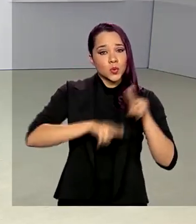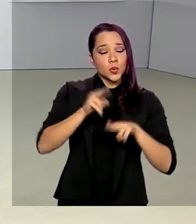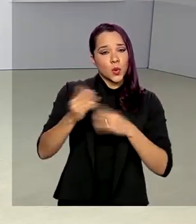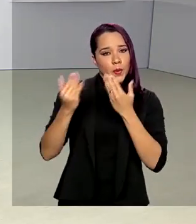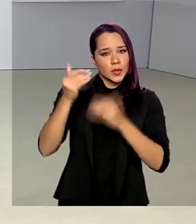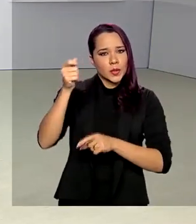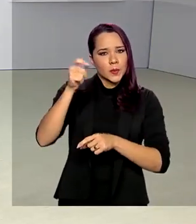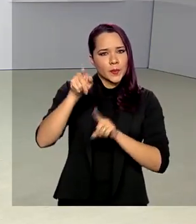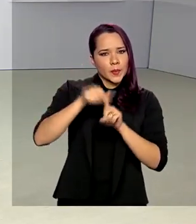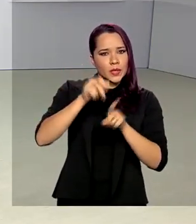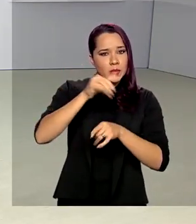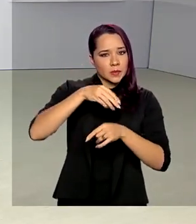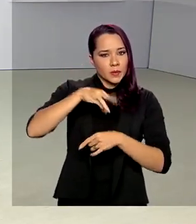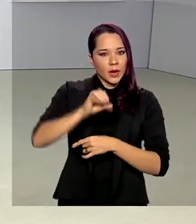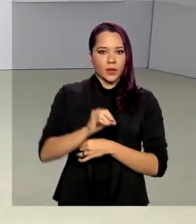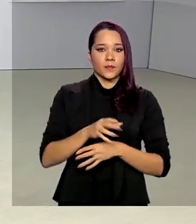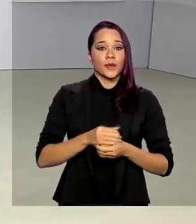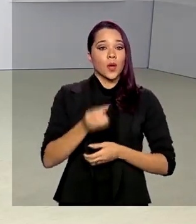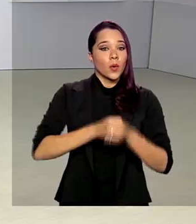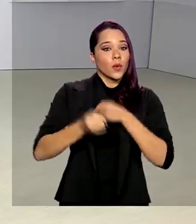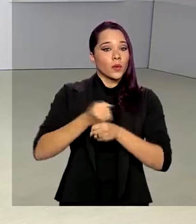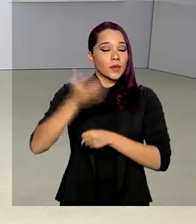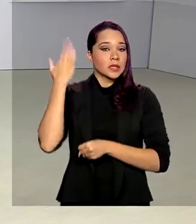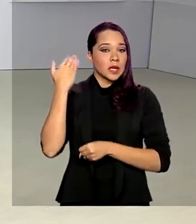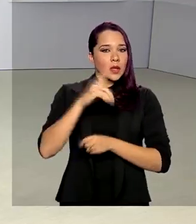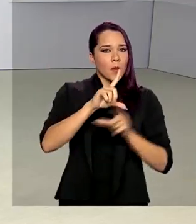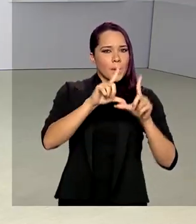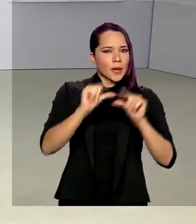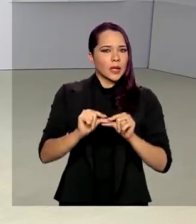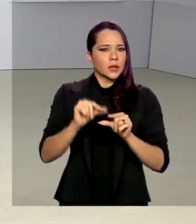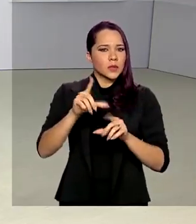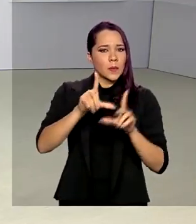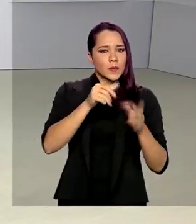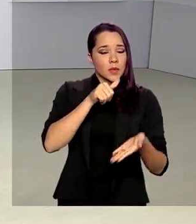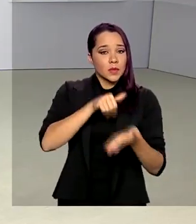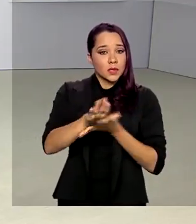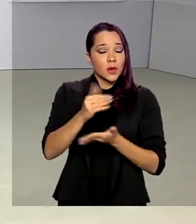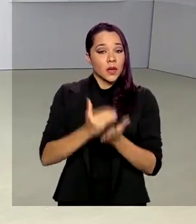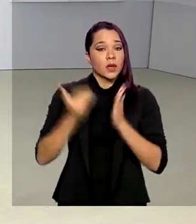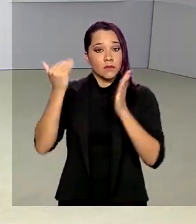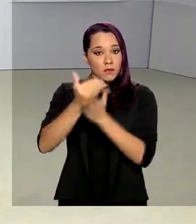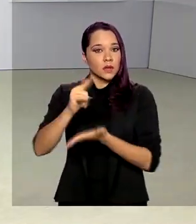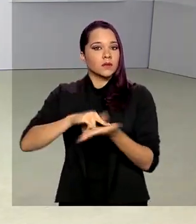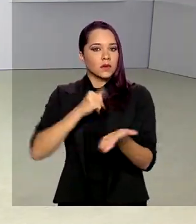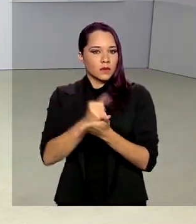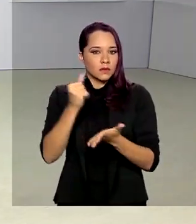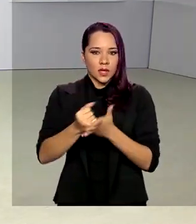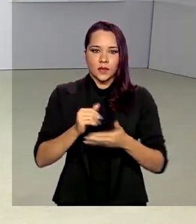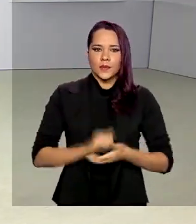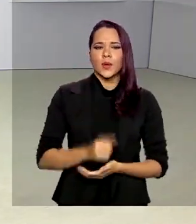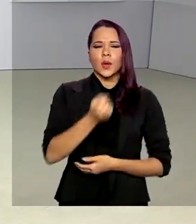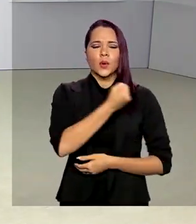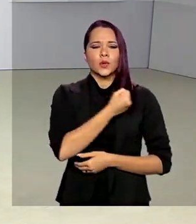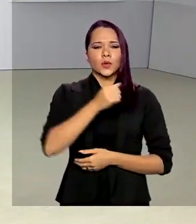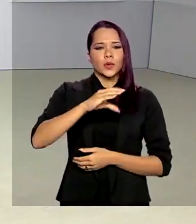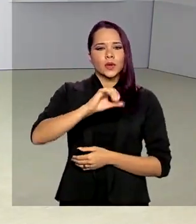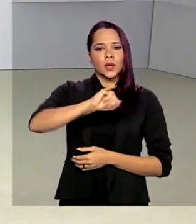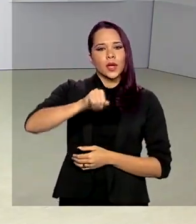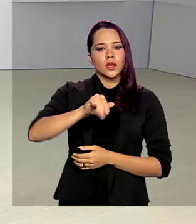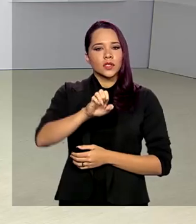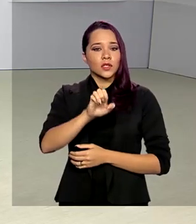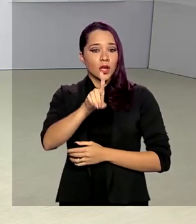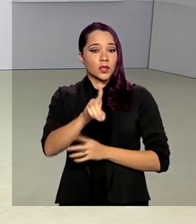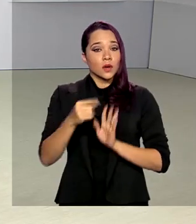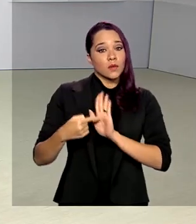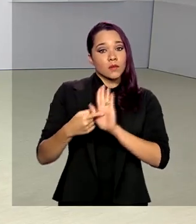passado teve 16% menos demissões e 24% mais contratações. Os números do Caged mostram